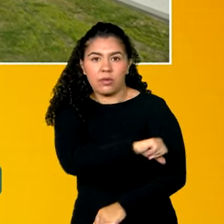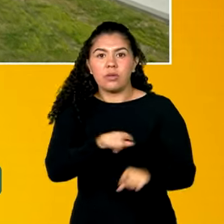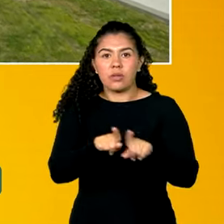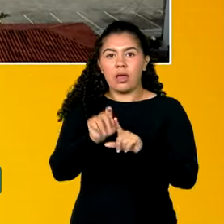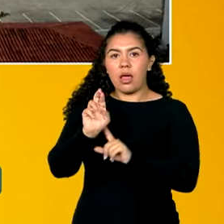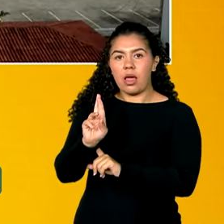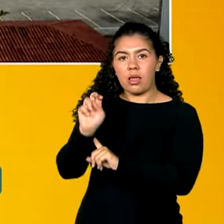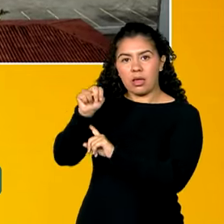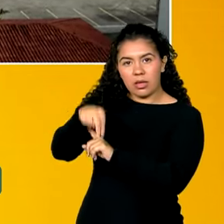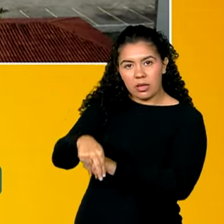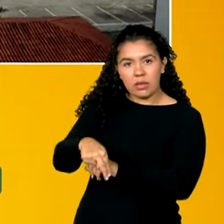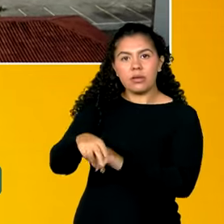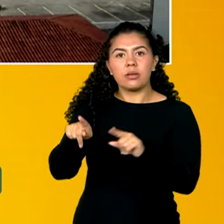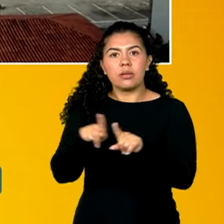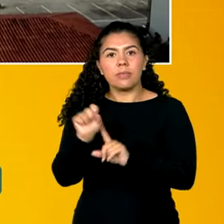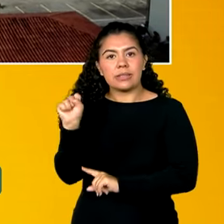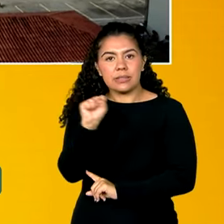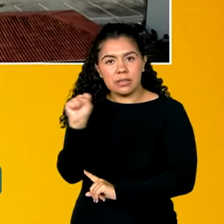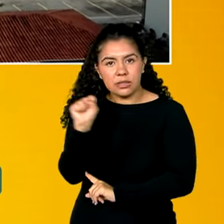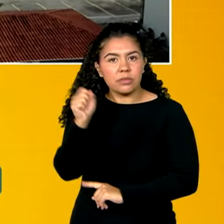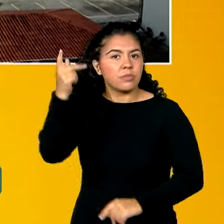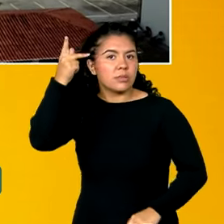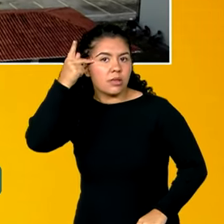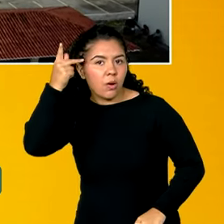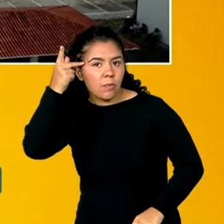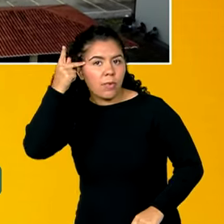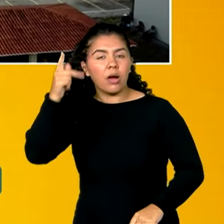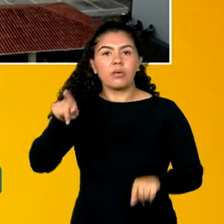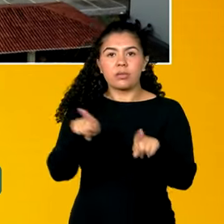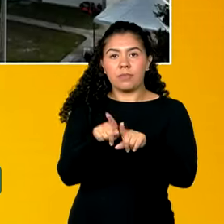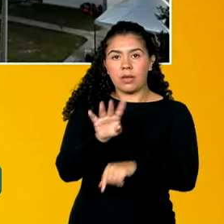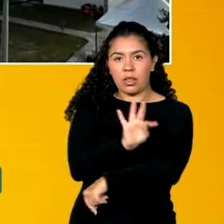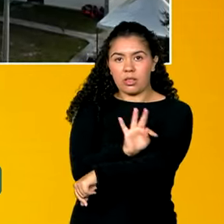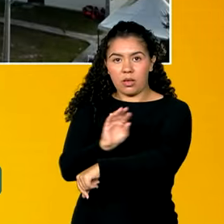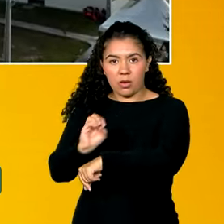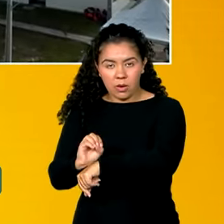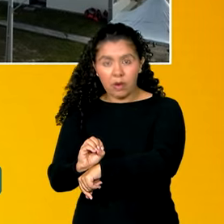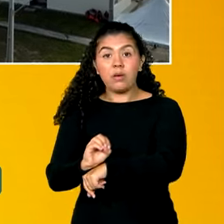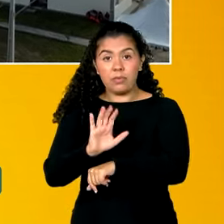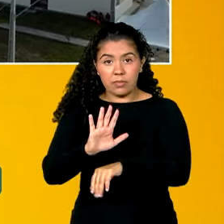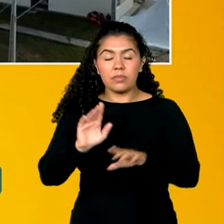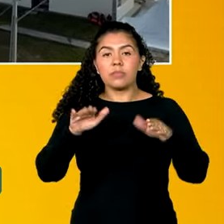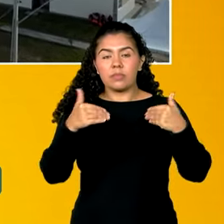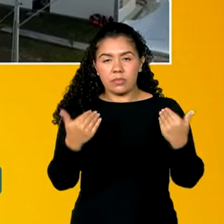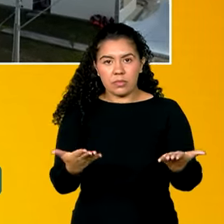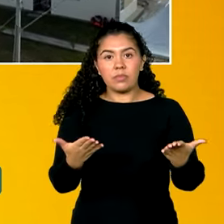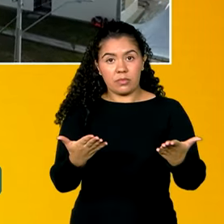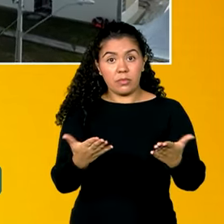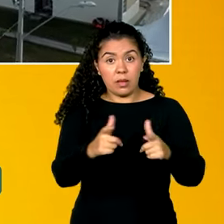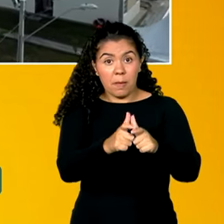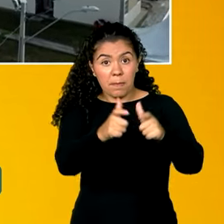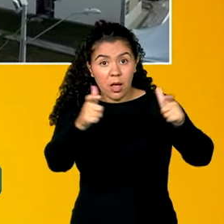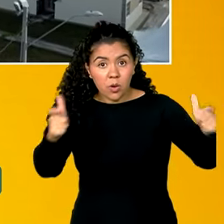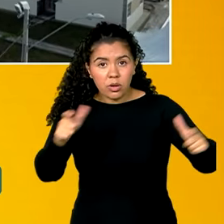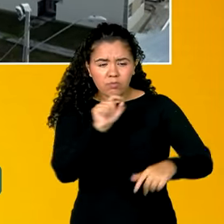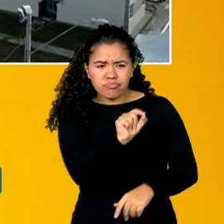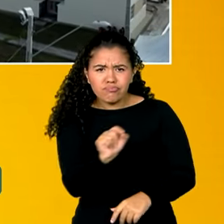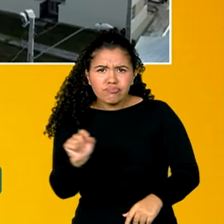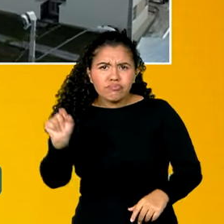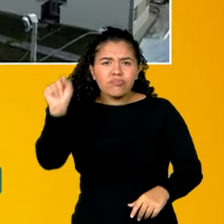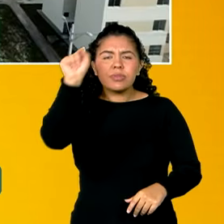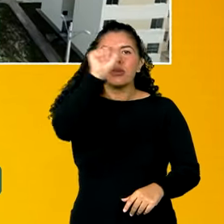do Norte, Sergipe, São Paulo e Tocantins. A maior parte dessas unidades habitacionais será